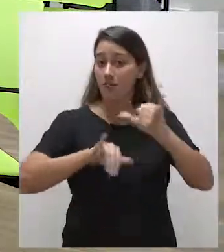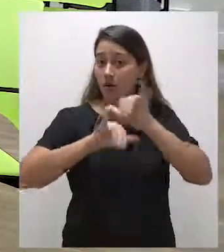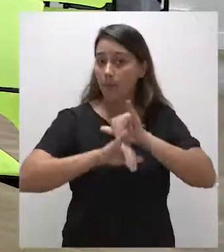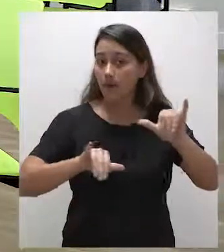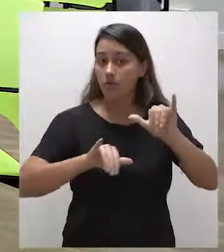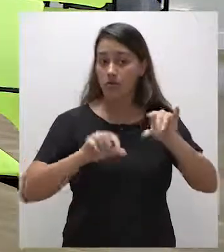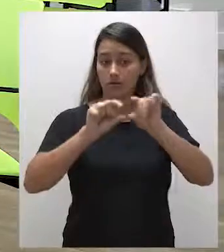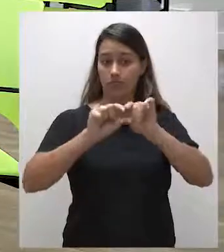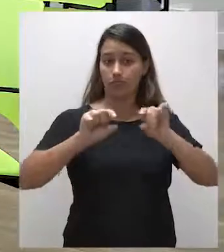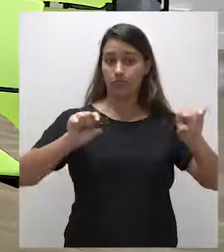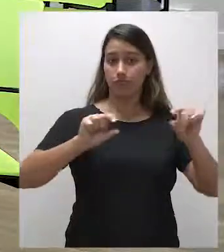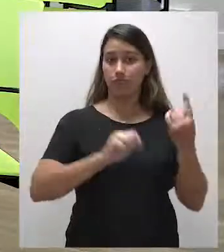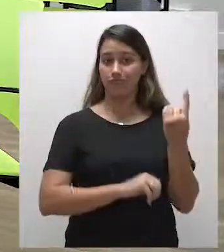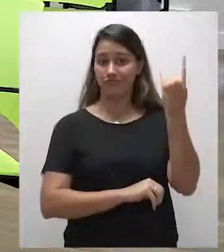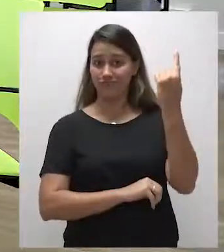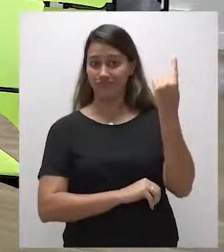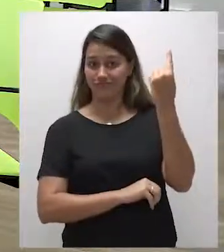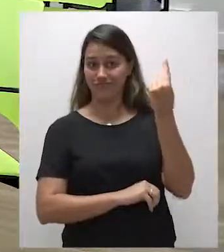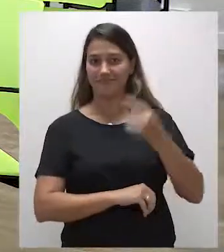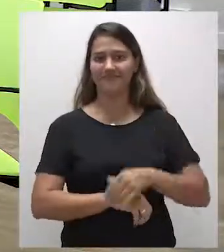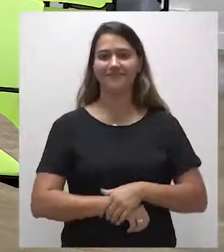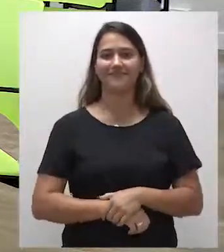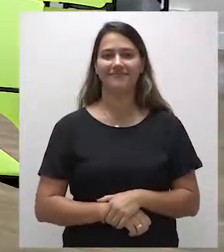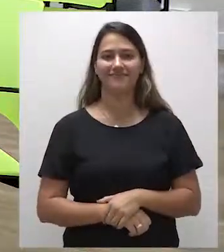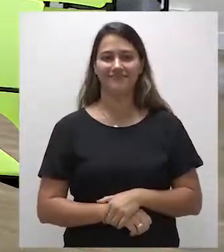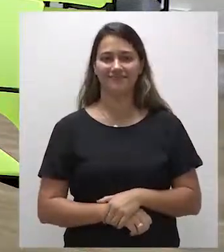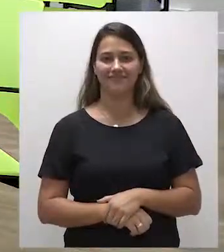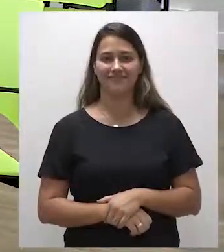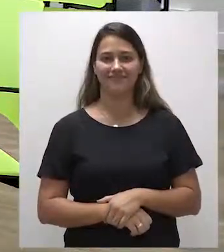valores no link que aparece aqui do lado da tela.